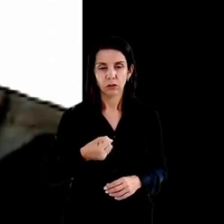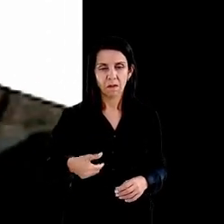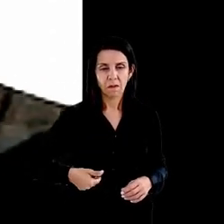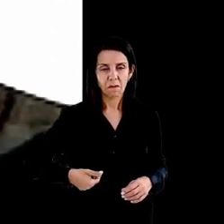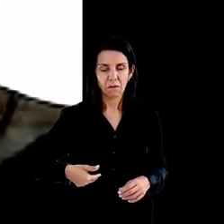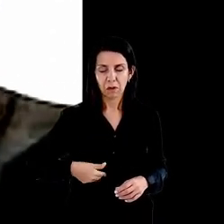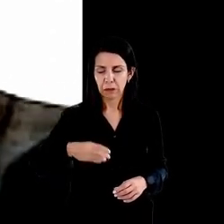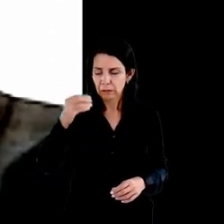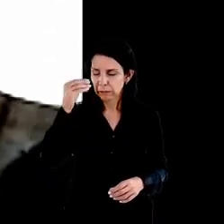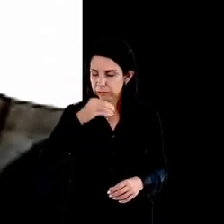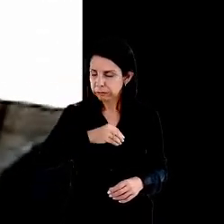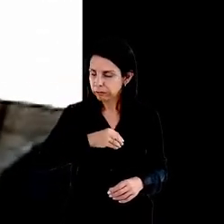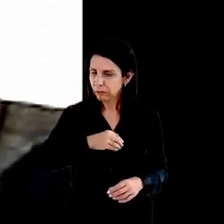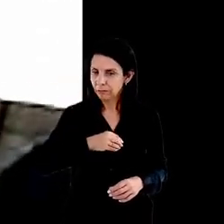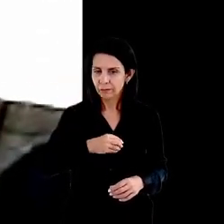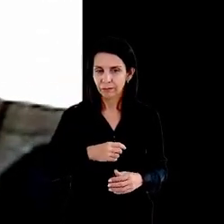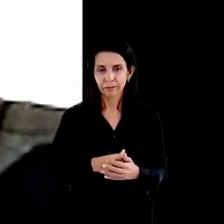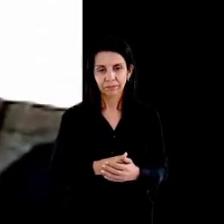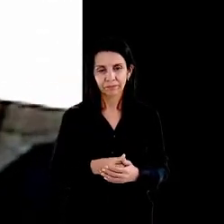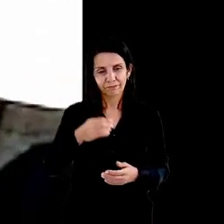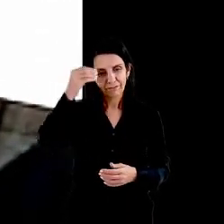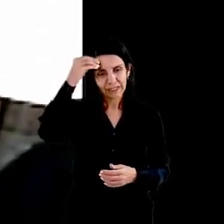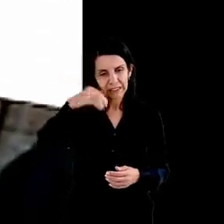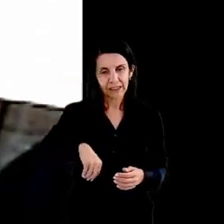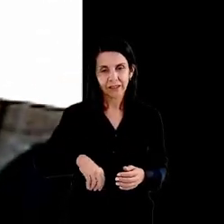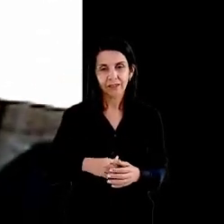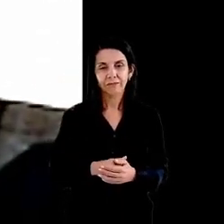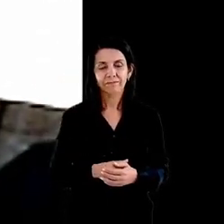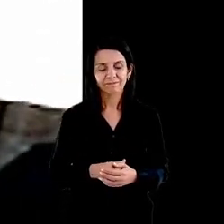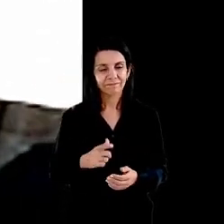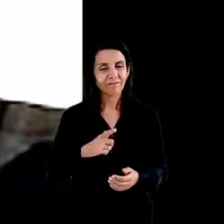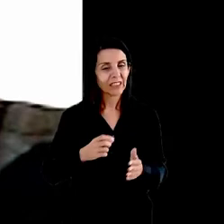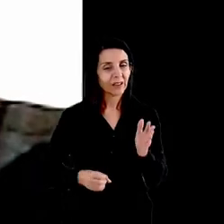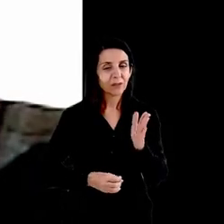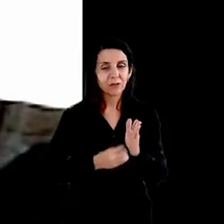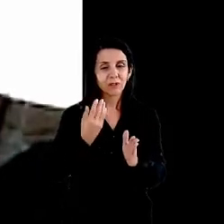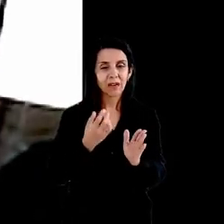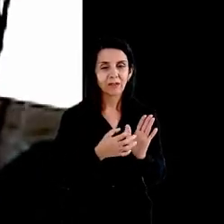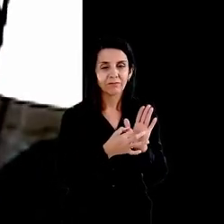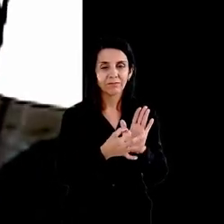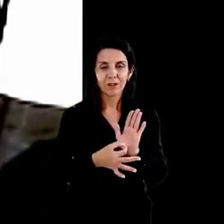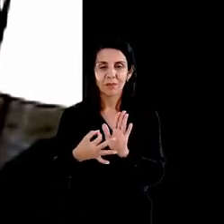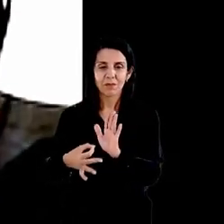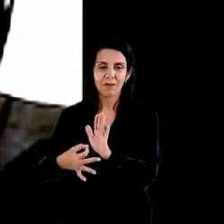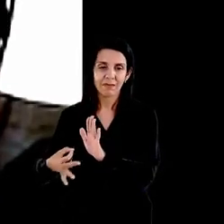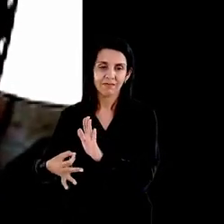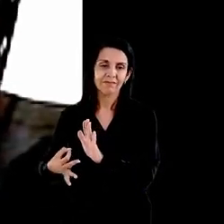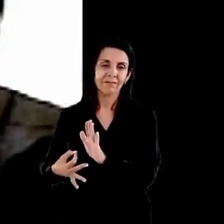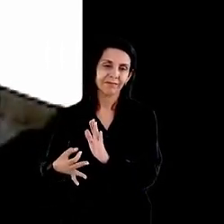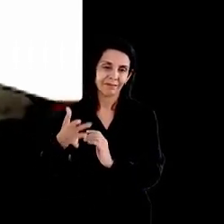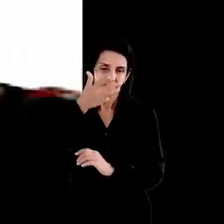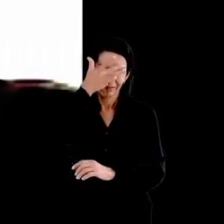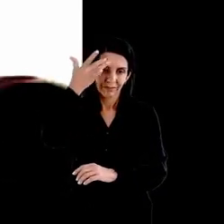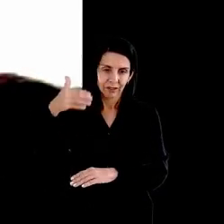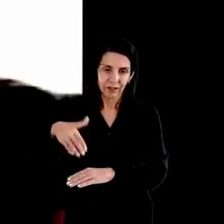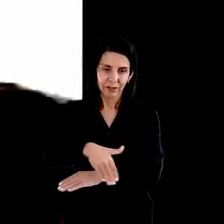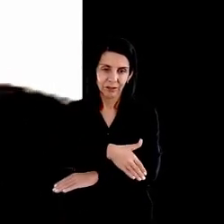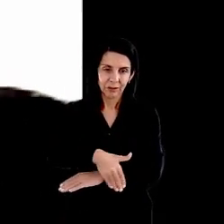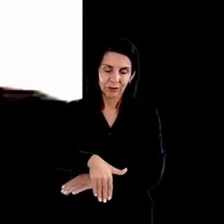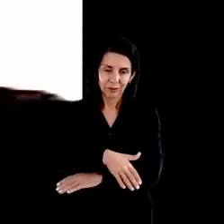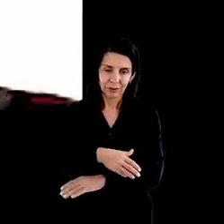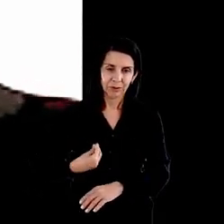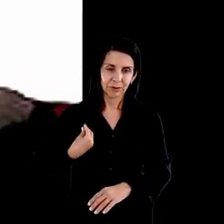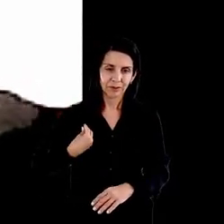e por aí tem muitos depoimentos que a população a gente escuta deles sabemos que